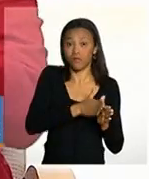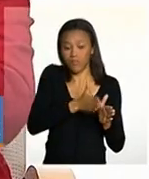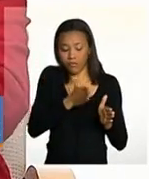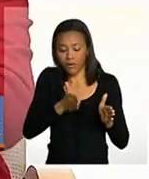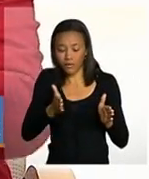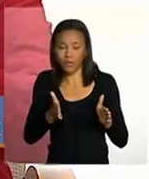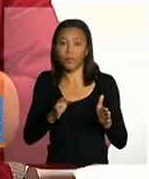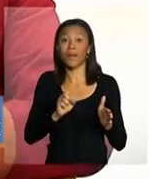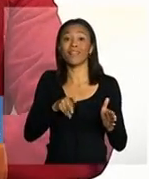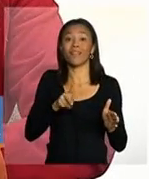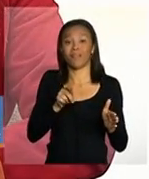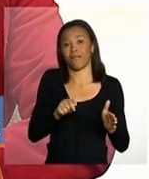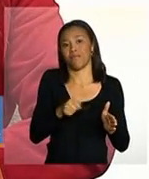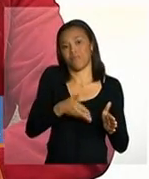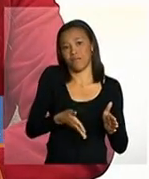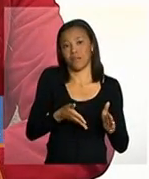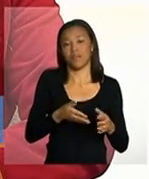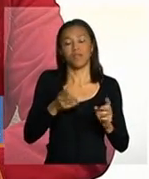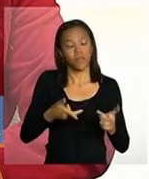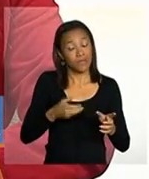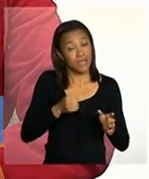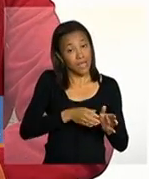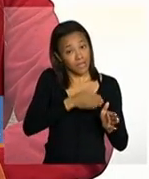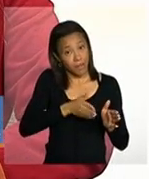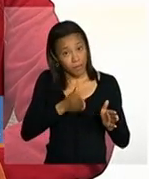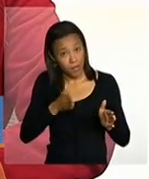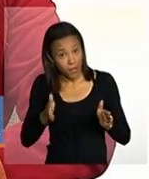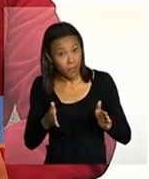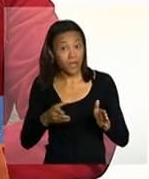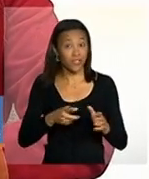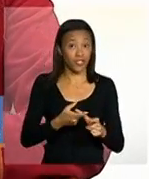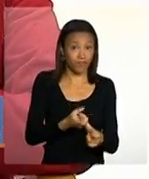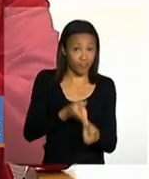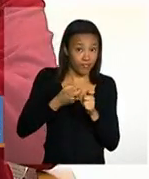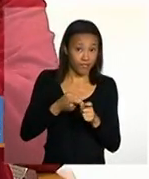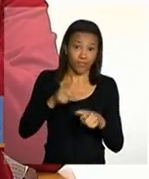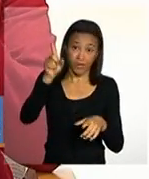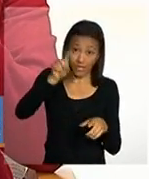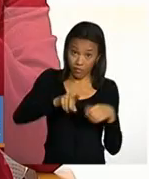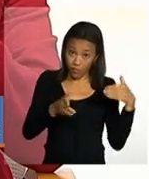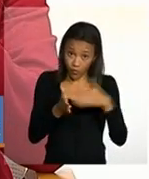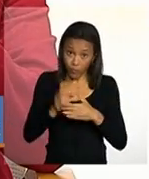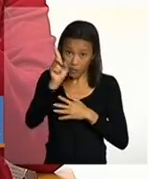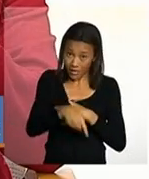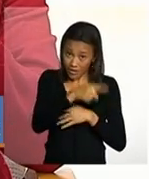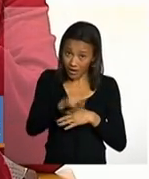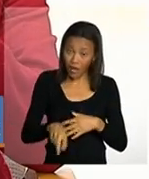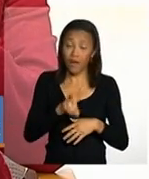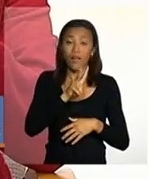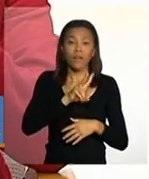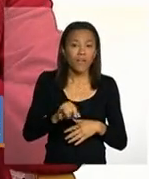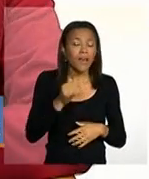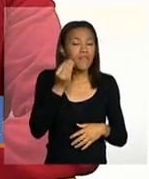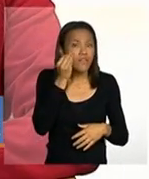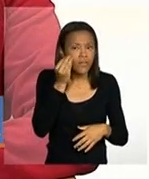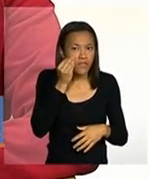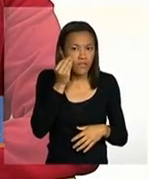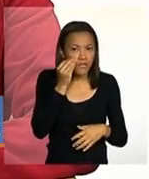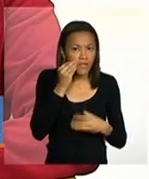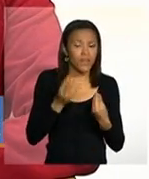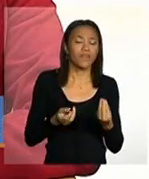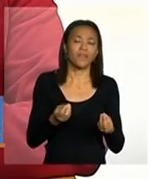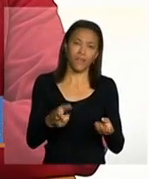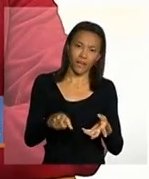é importante que essa gradação no nível de suspensão ela vai identificar ela vai revelar uma situação de maior